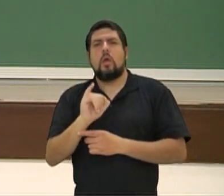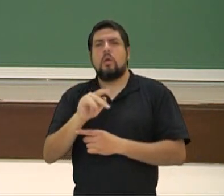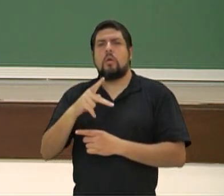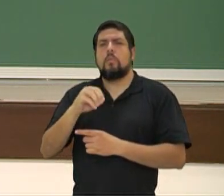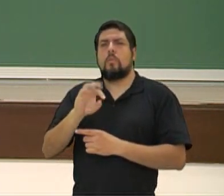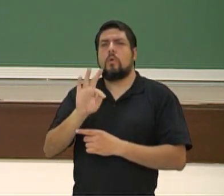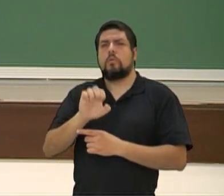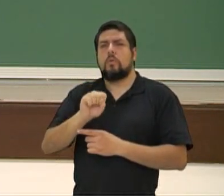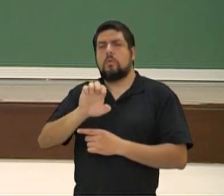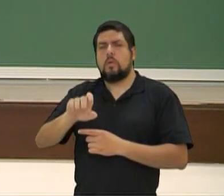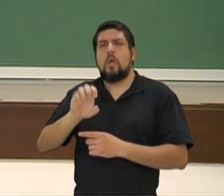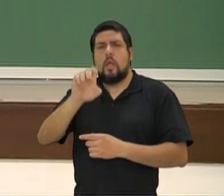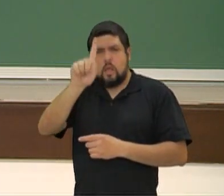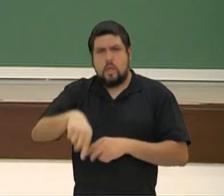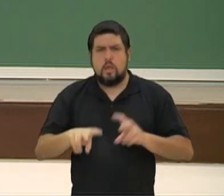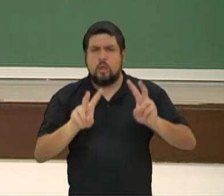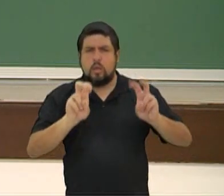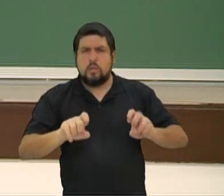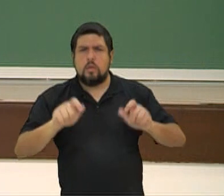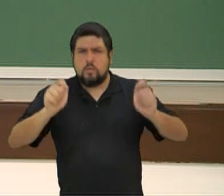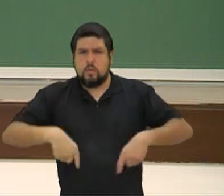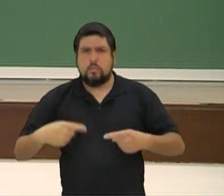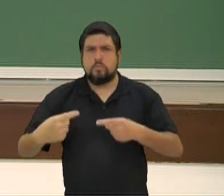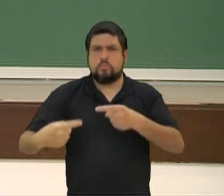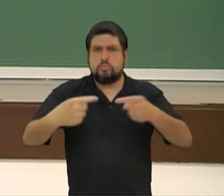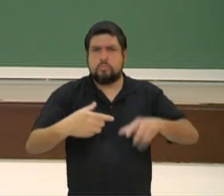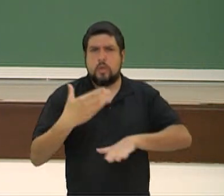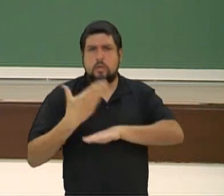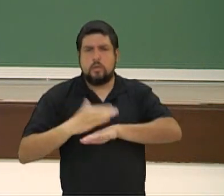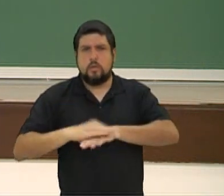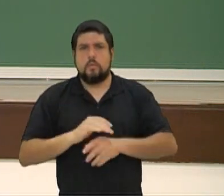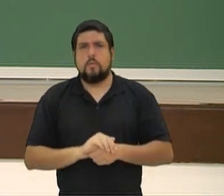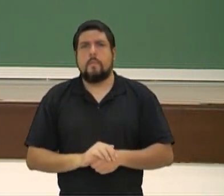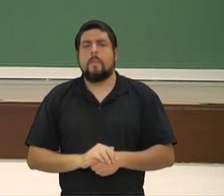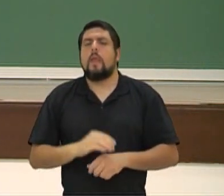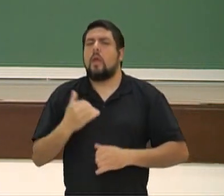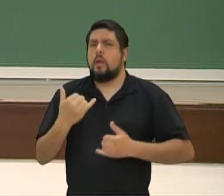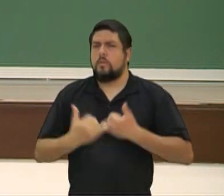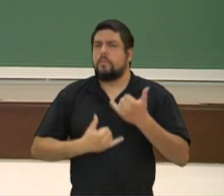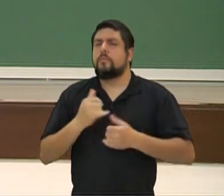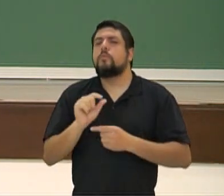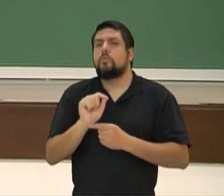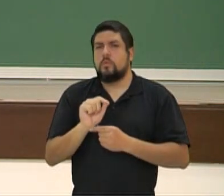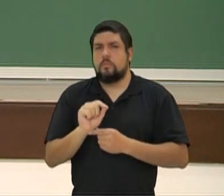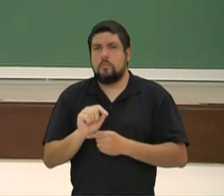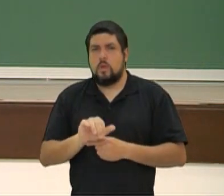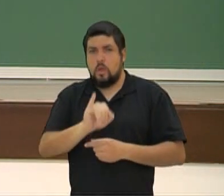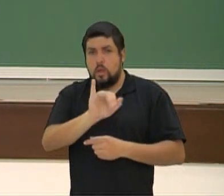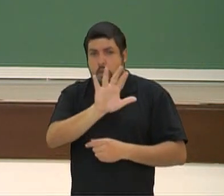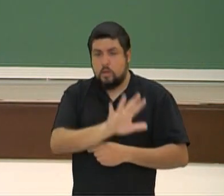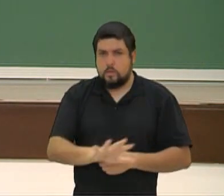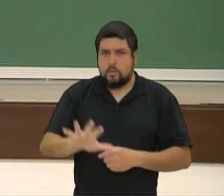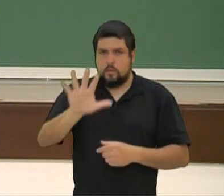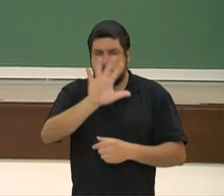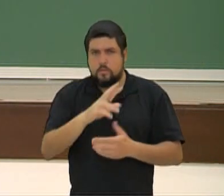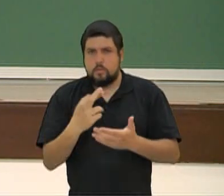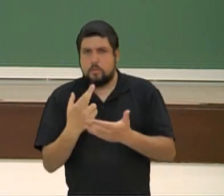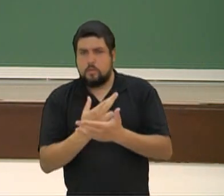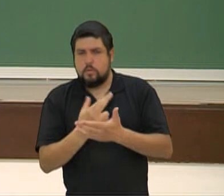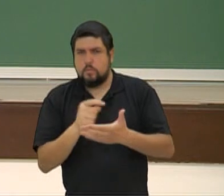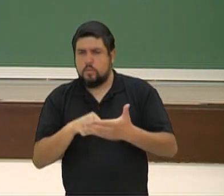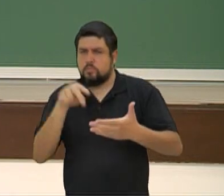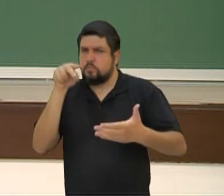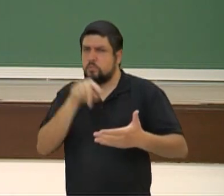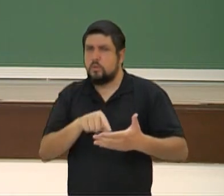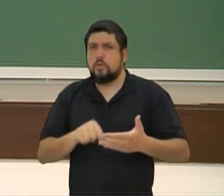discutida, para ser testada. E a brincadeira era a seguinte, era uma imagem da revista dizendo o seguinte,